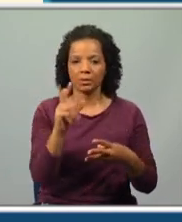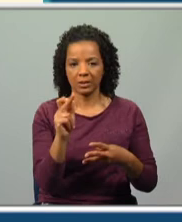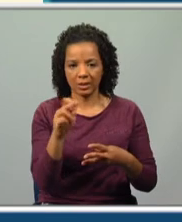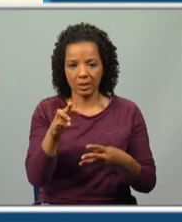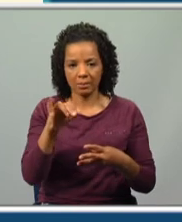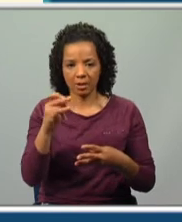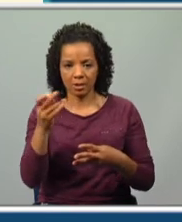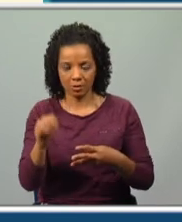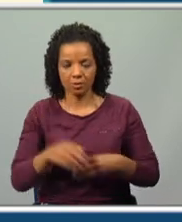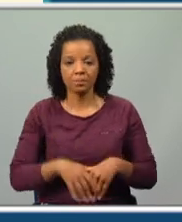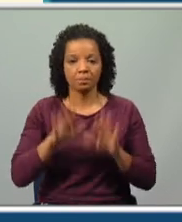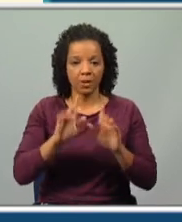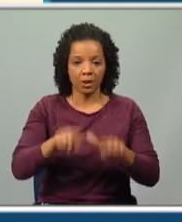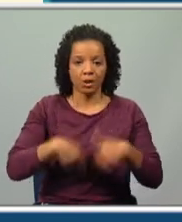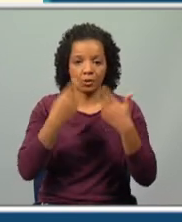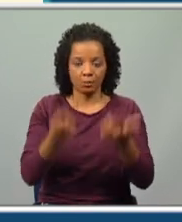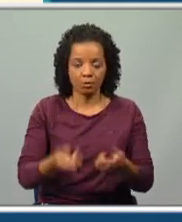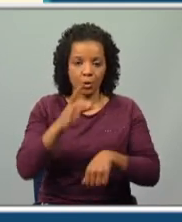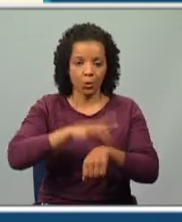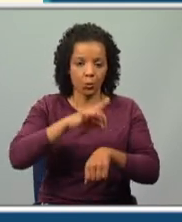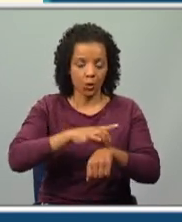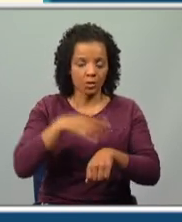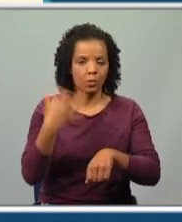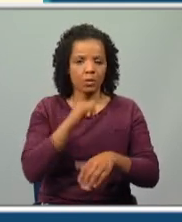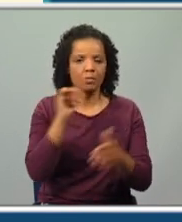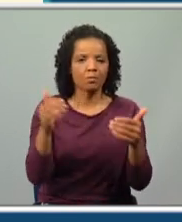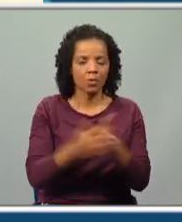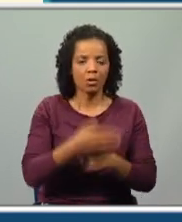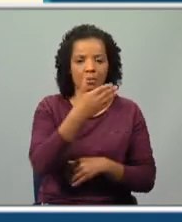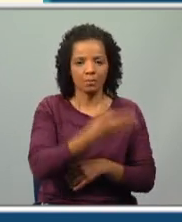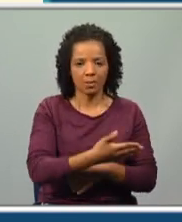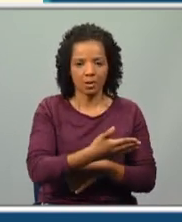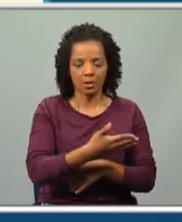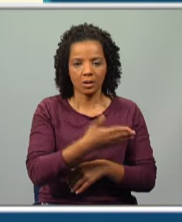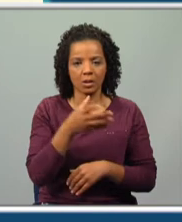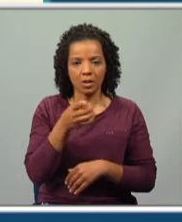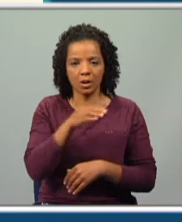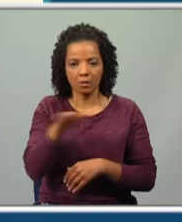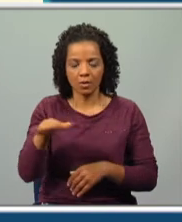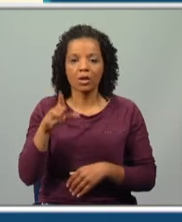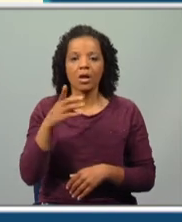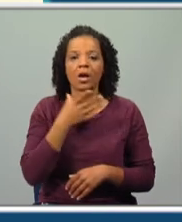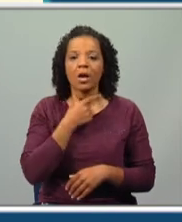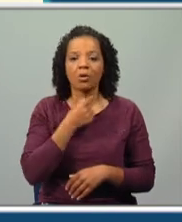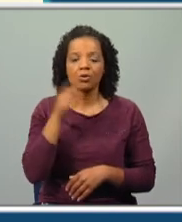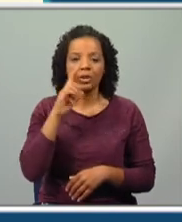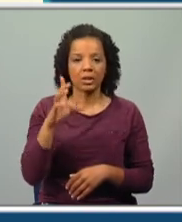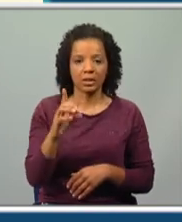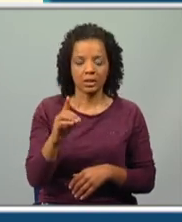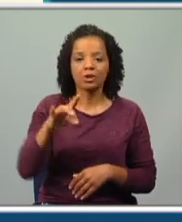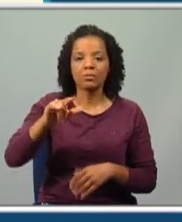No entanto, após prolongada doença, morre em 1900, a 16 de agosto, em Nuly,